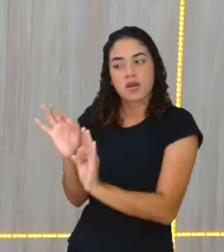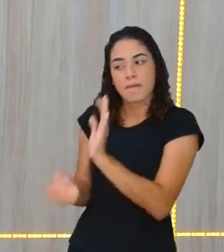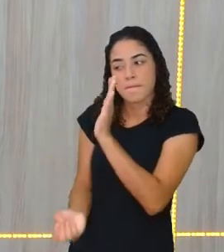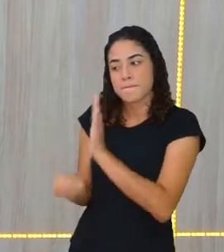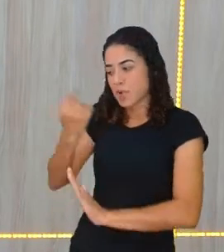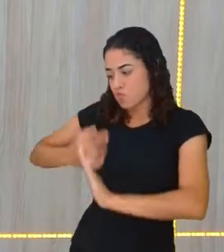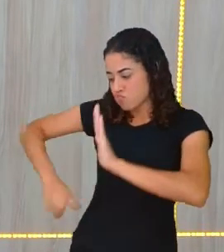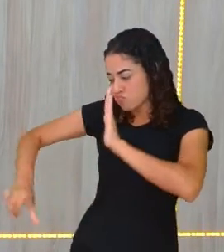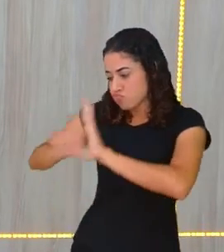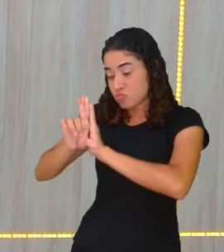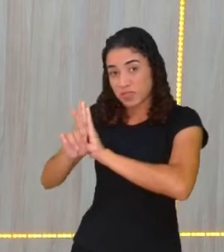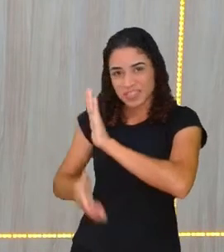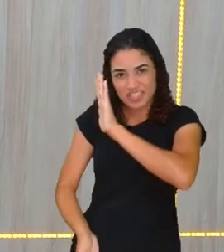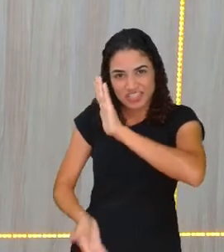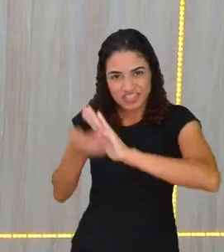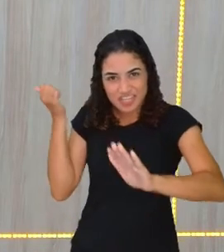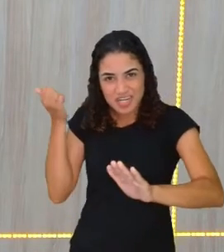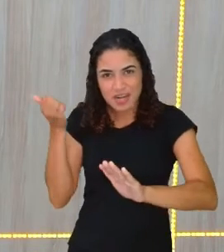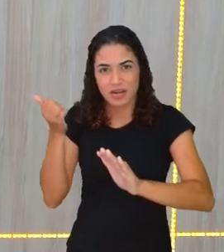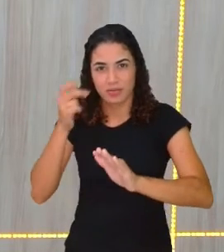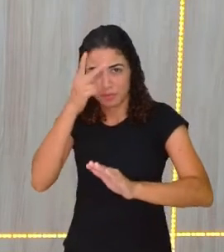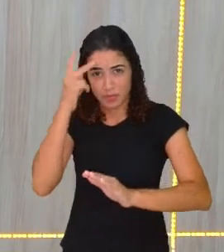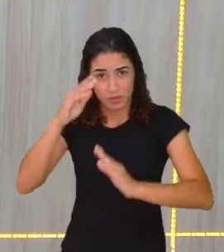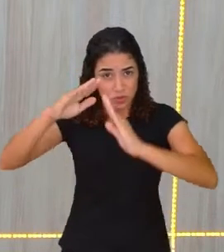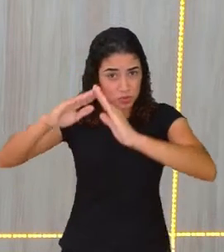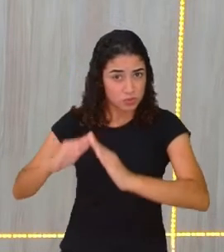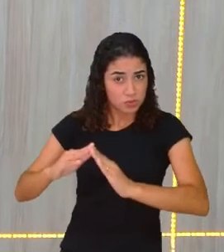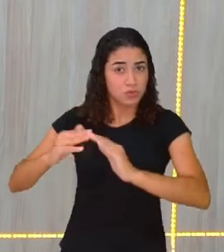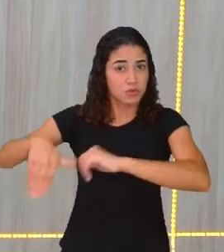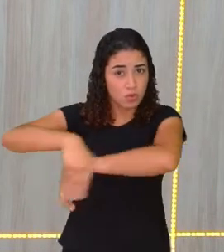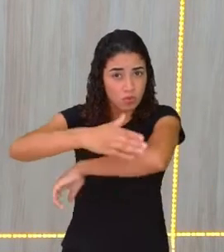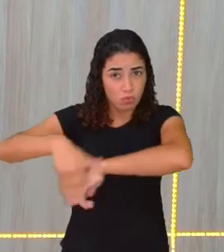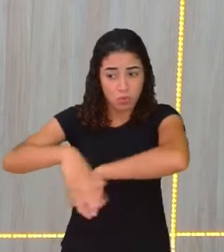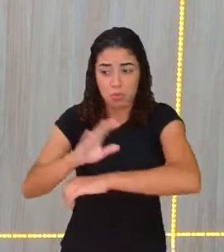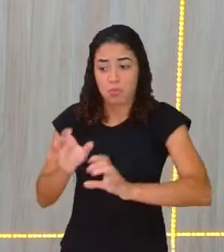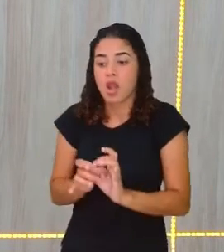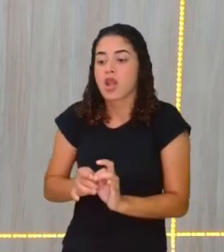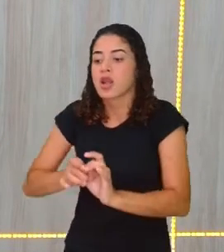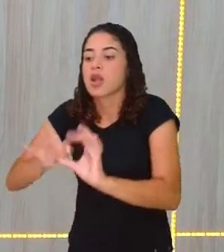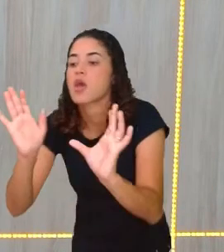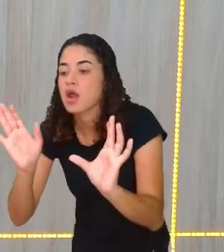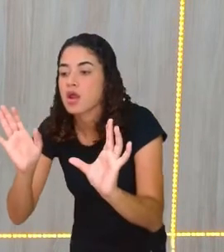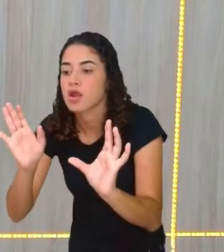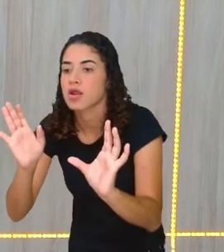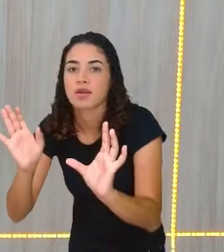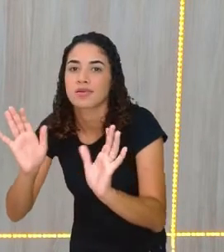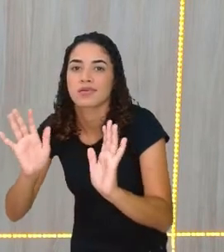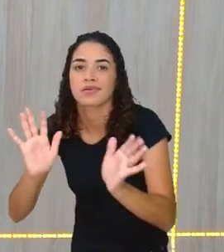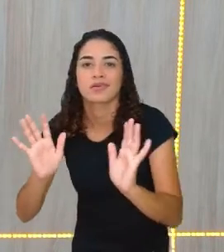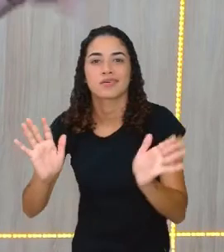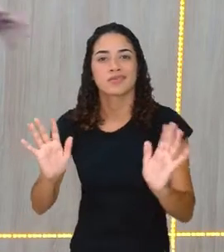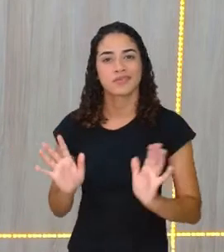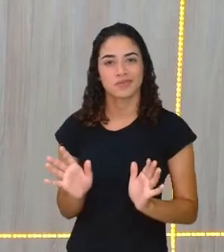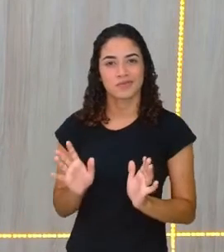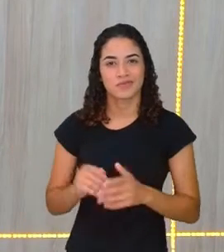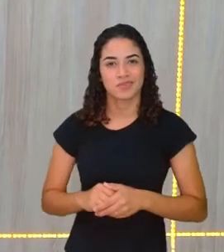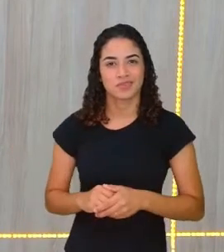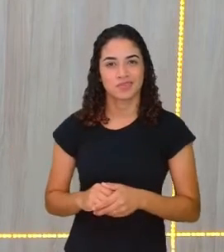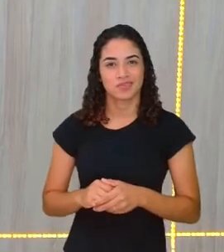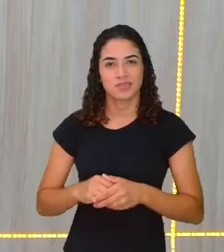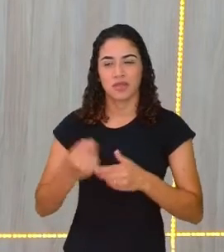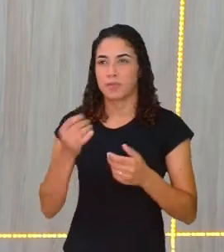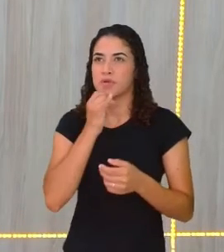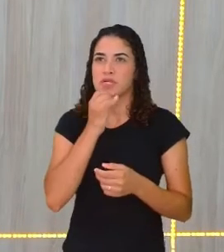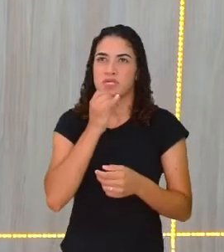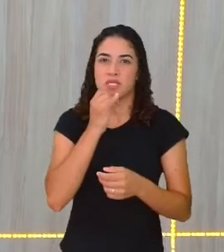não é? Para tirar os moradores da rua, não é? Para não permitir que eles dormissem debaixo das marquises de suas